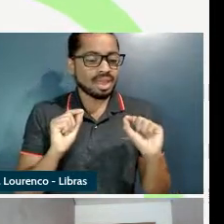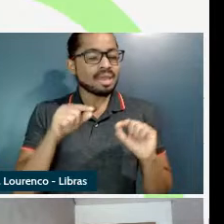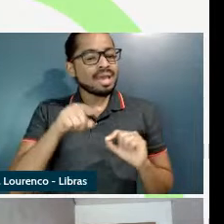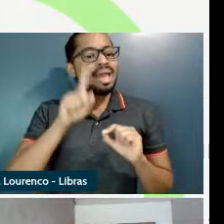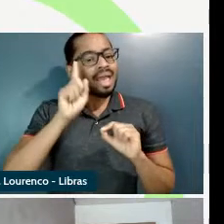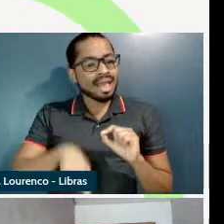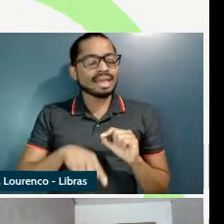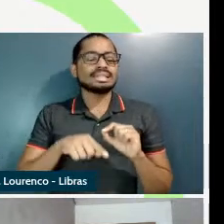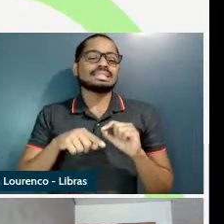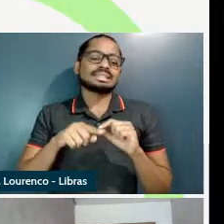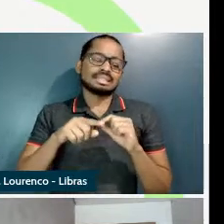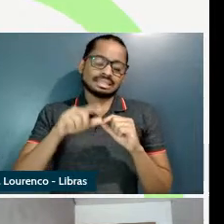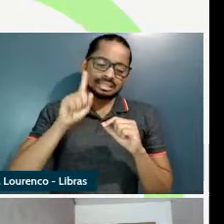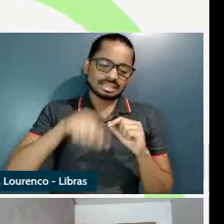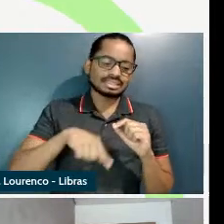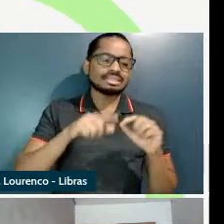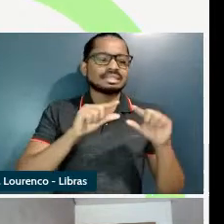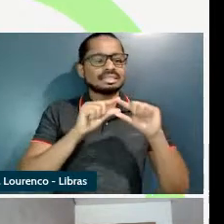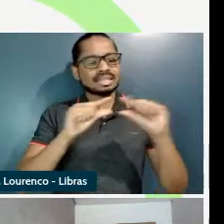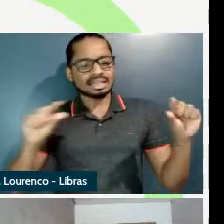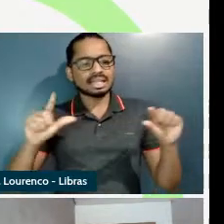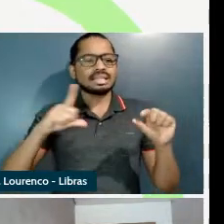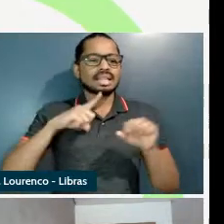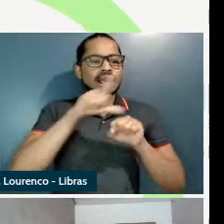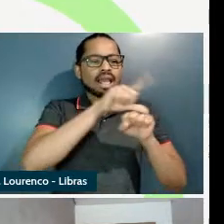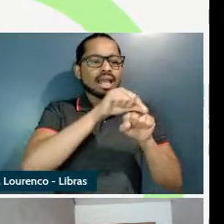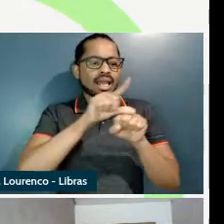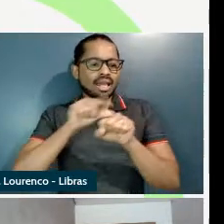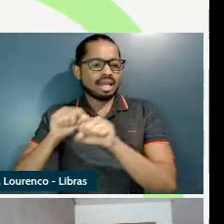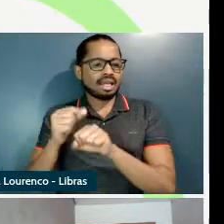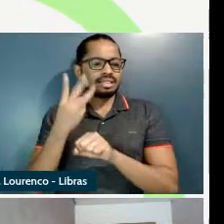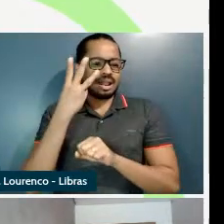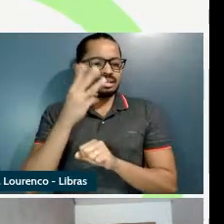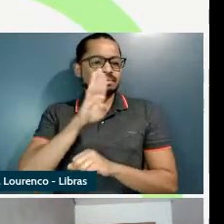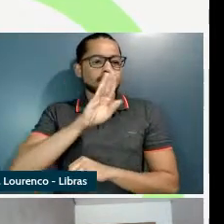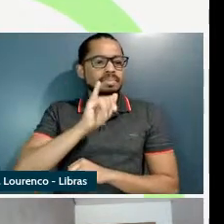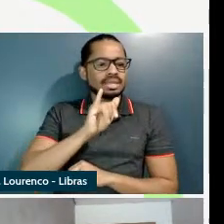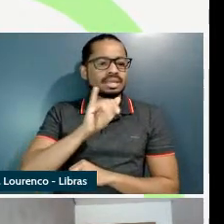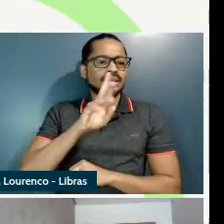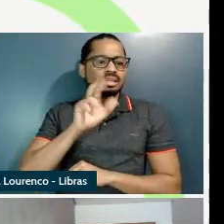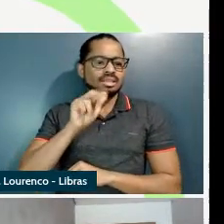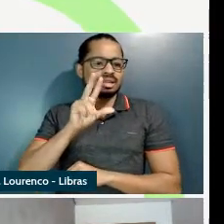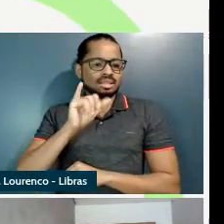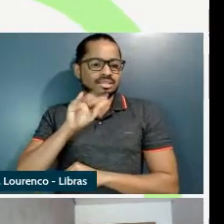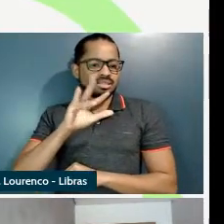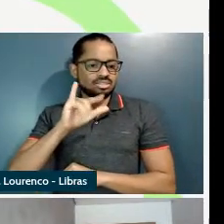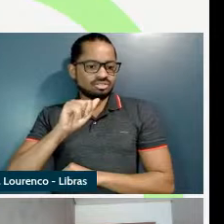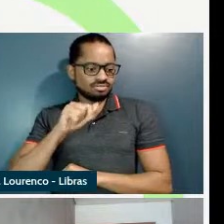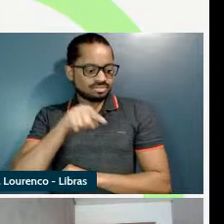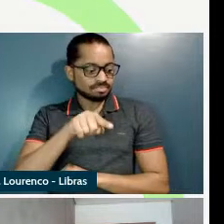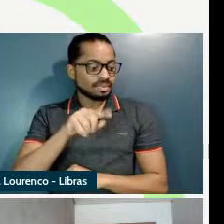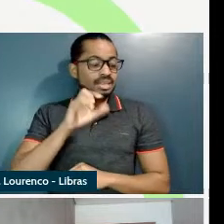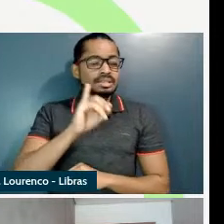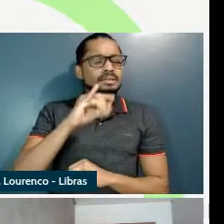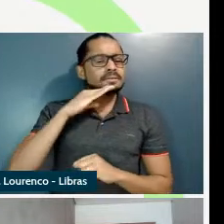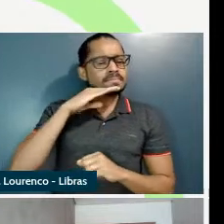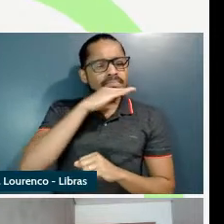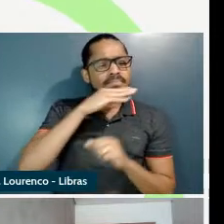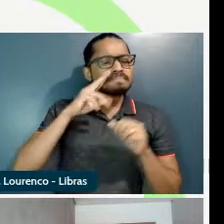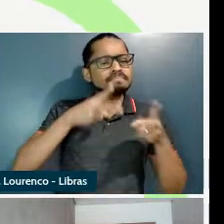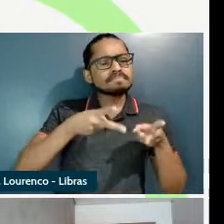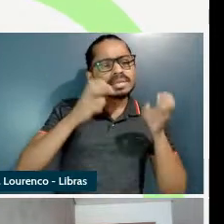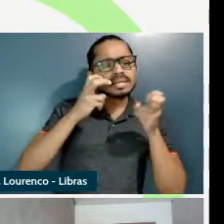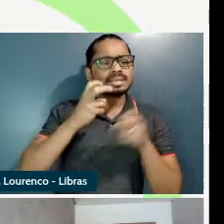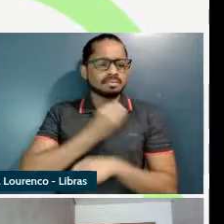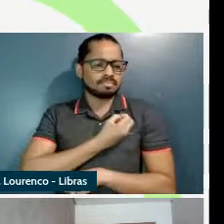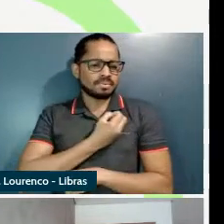vezes negligenciadas nesses trabalhos e é interessante a gente observar que a sentença em 4 ela trata-se de